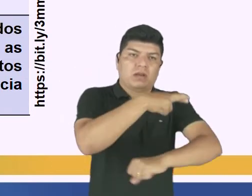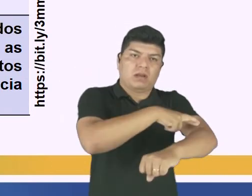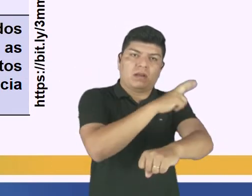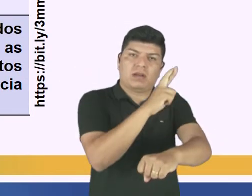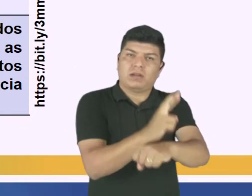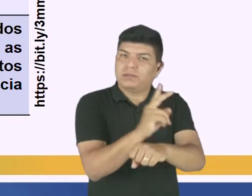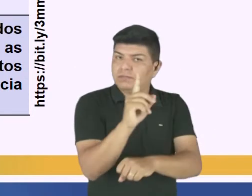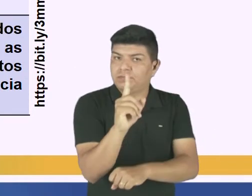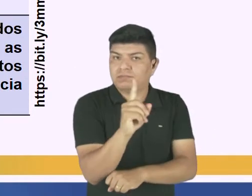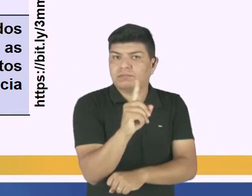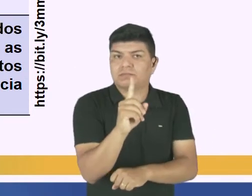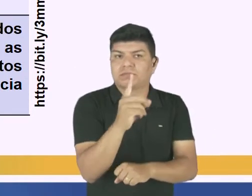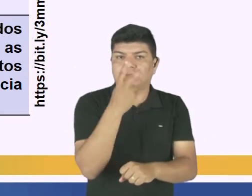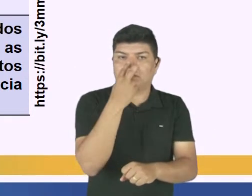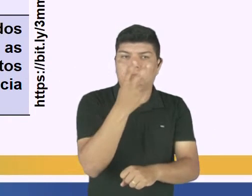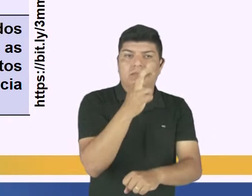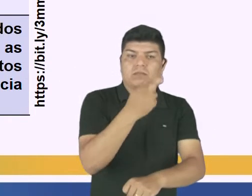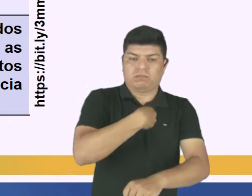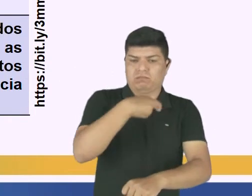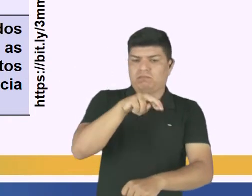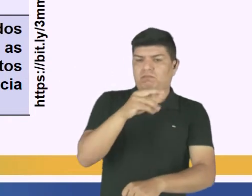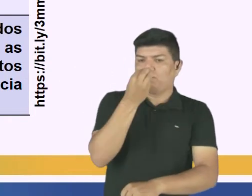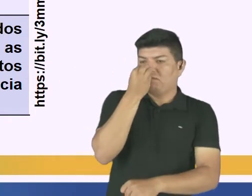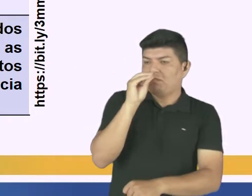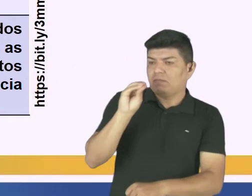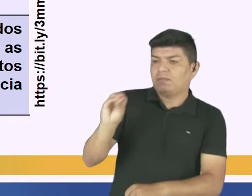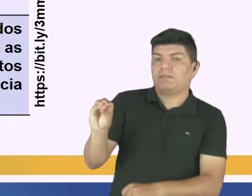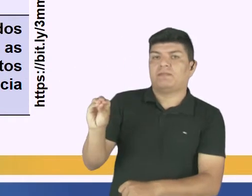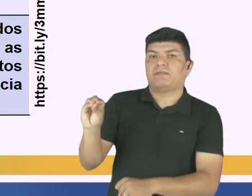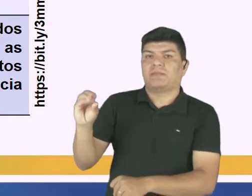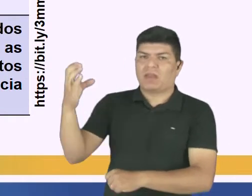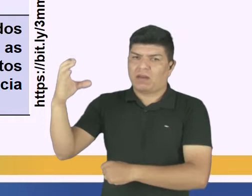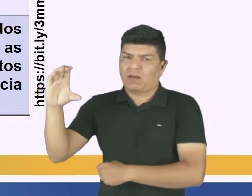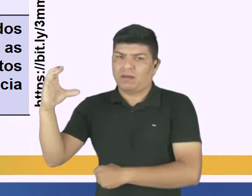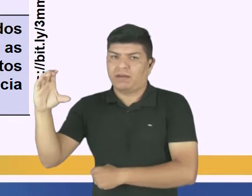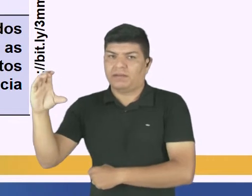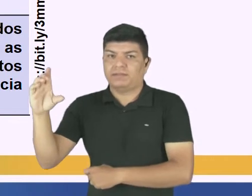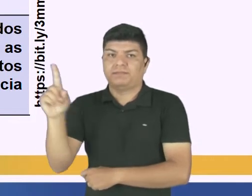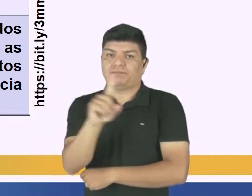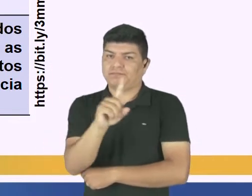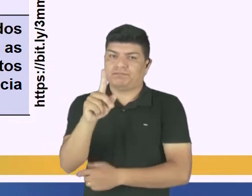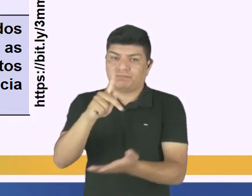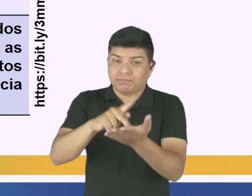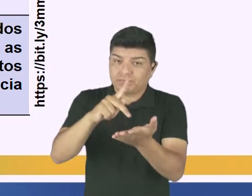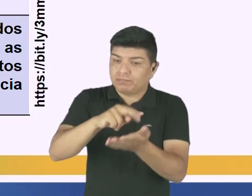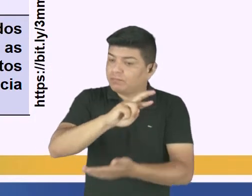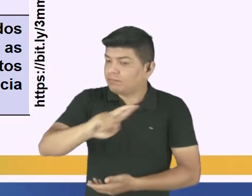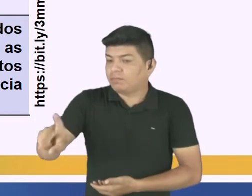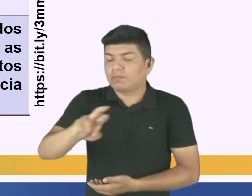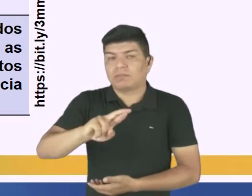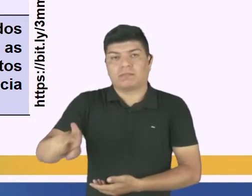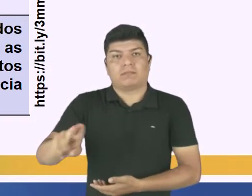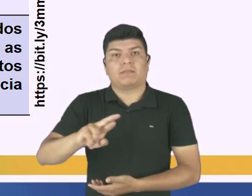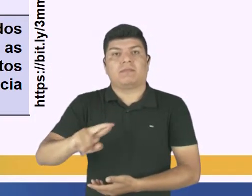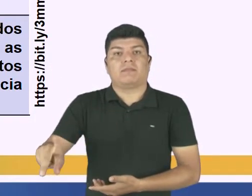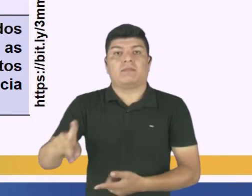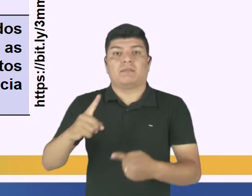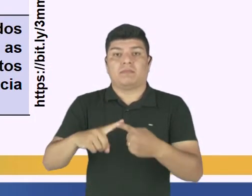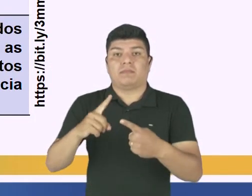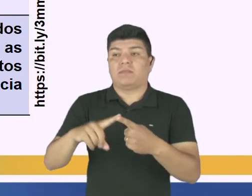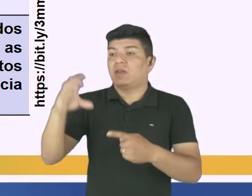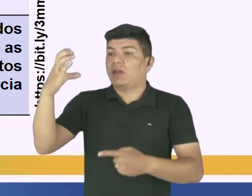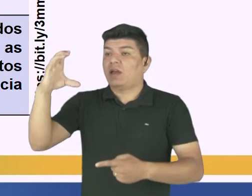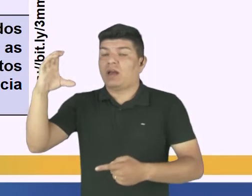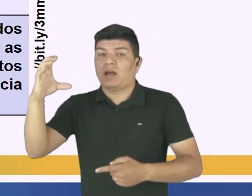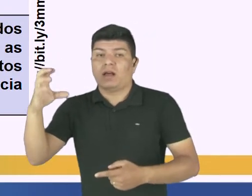a religião e que a religião contraria a ciência, isso não é verdade. É certo que a ciência caminha